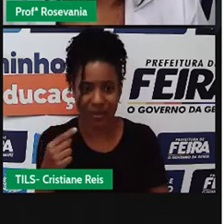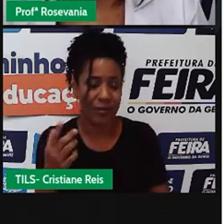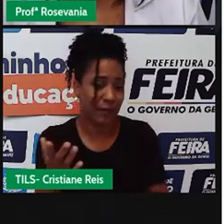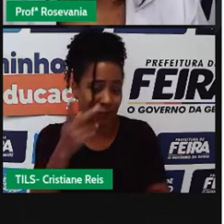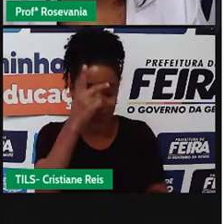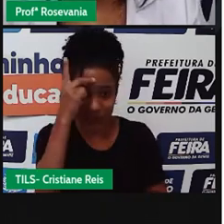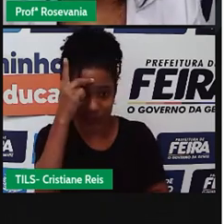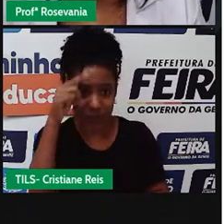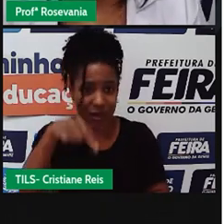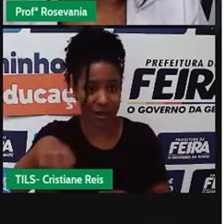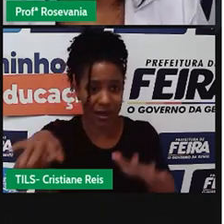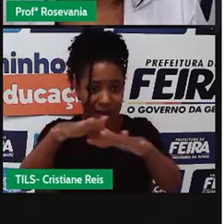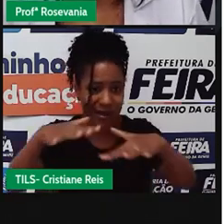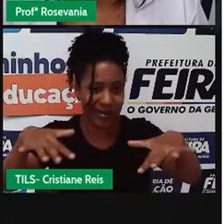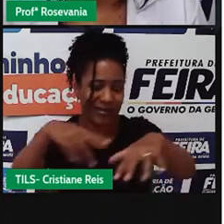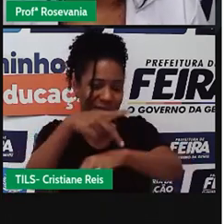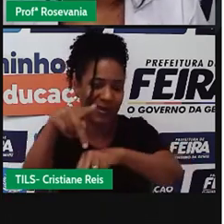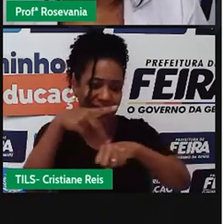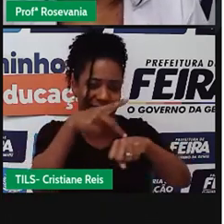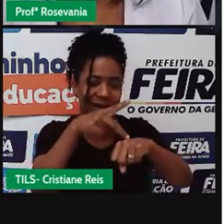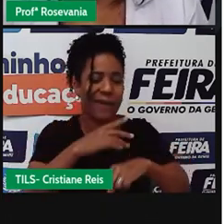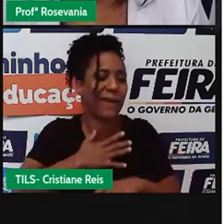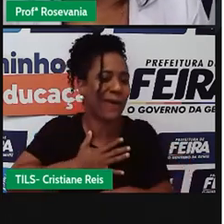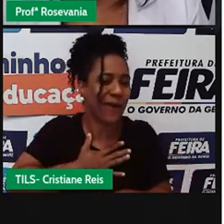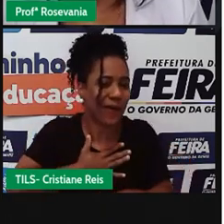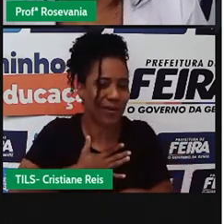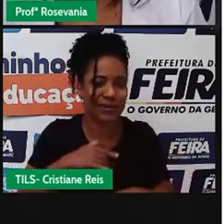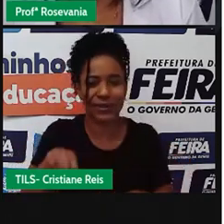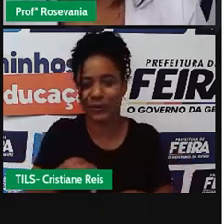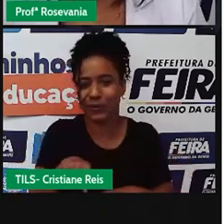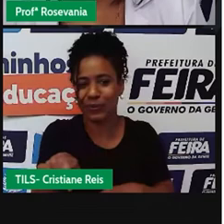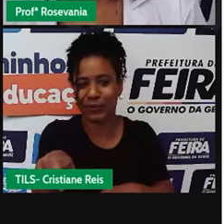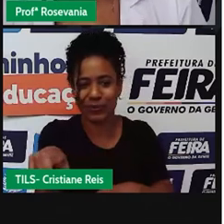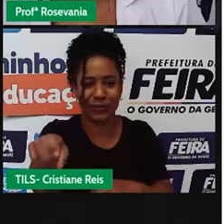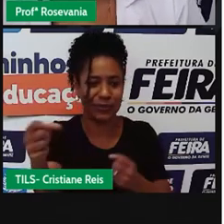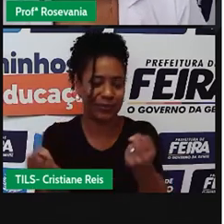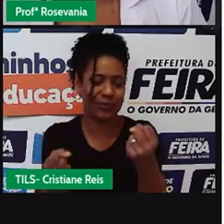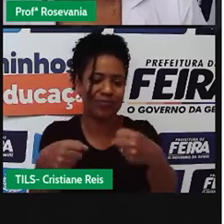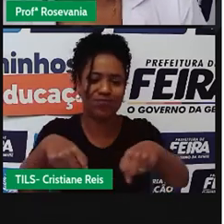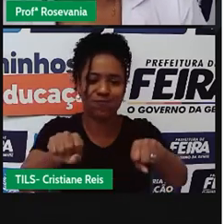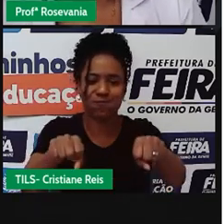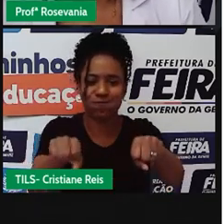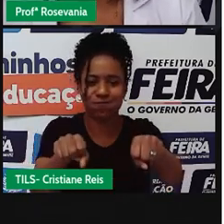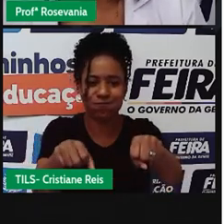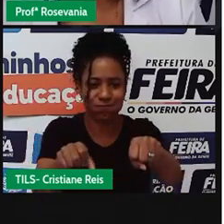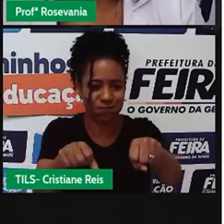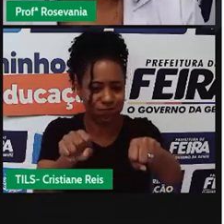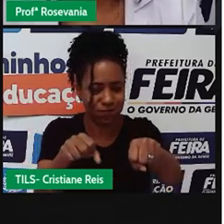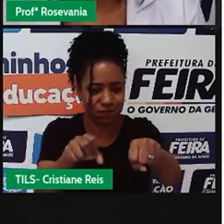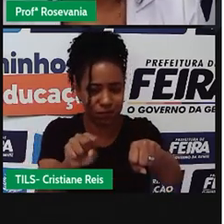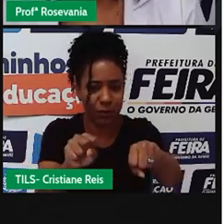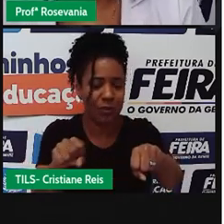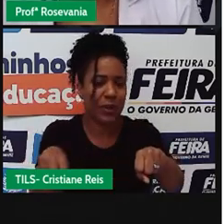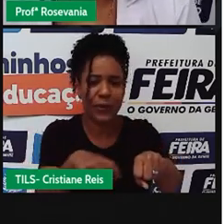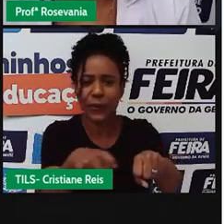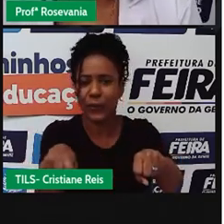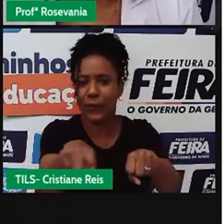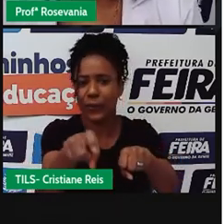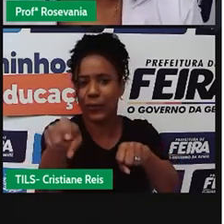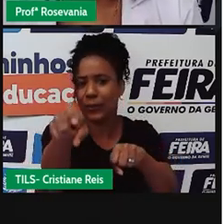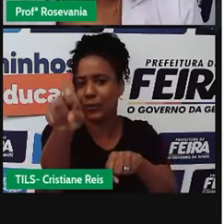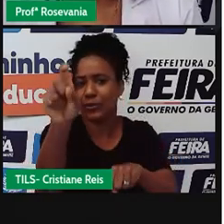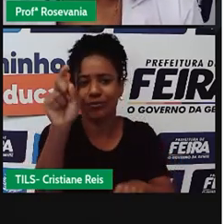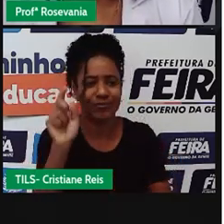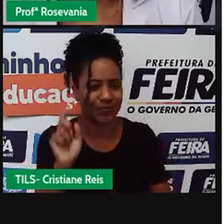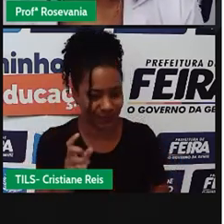é o que tem o maior número, né, de veículos, e aí, de qualquer forma, você já vai perceber a praticidade que é se andar